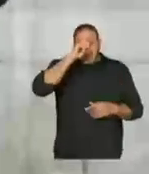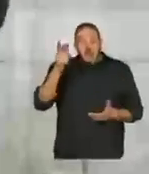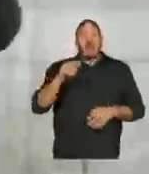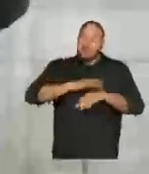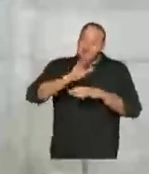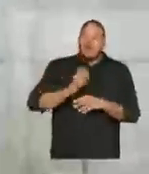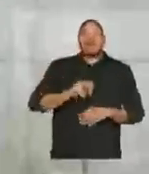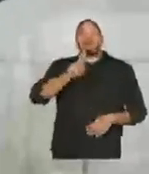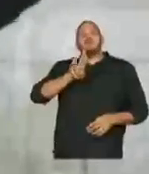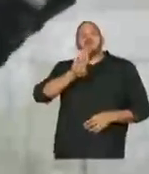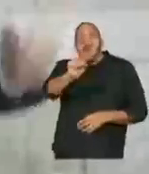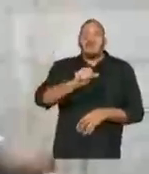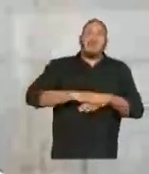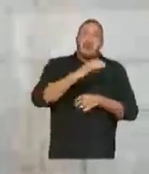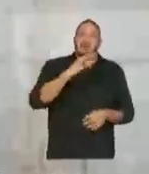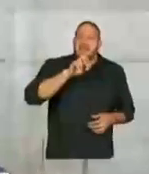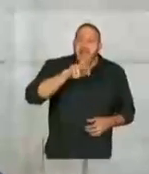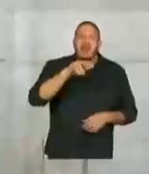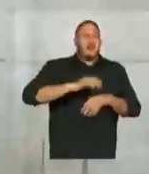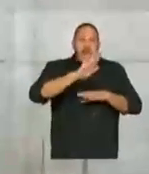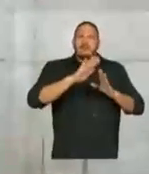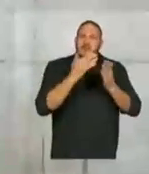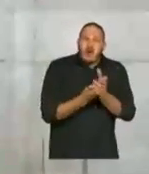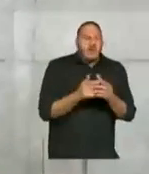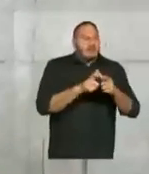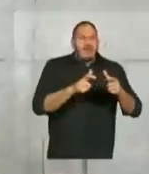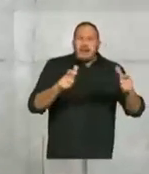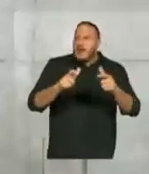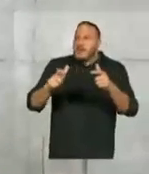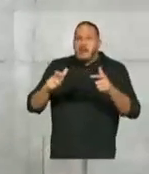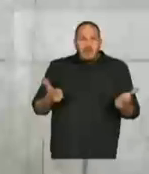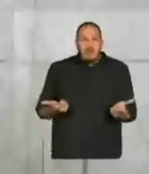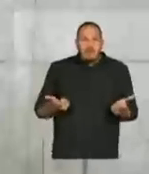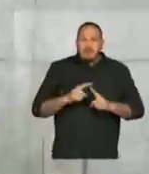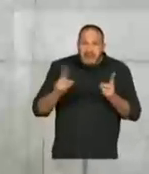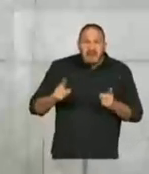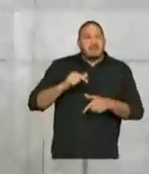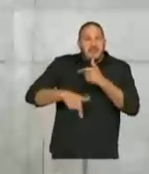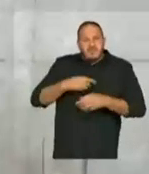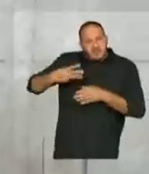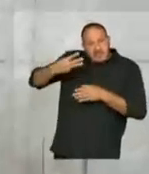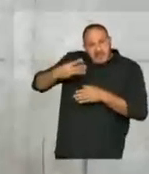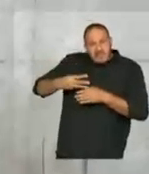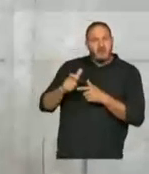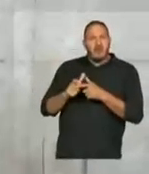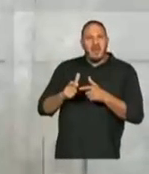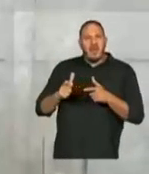mais UBSs. Teve mais CELs. Teve mais escolas. Mas a terceirização aumentou.